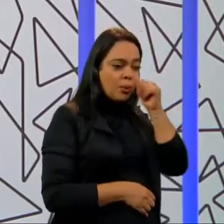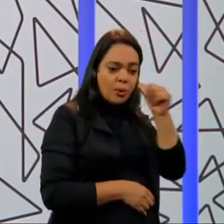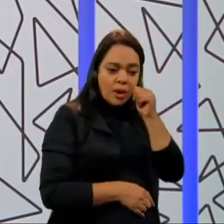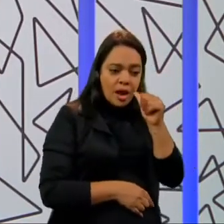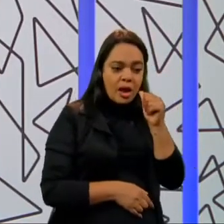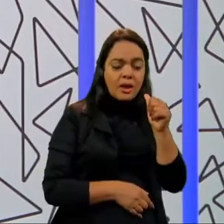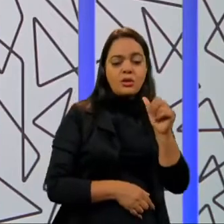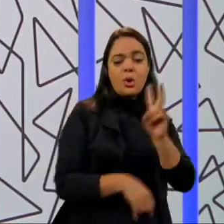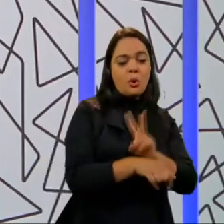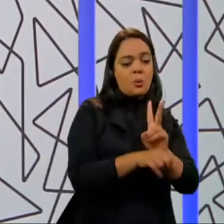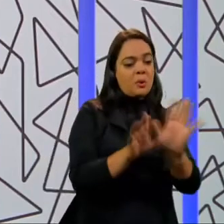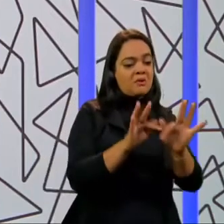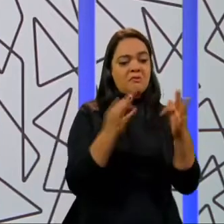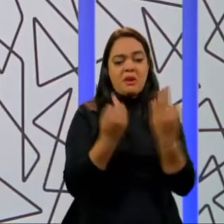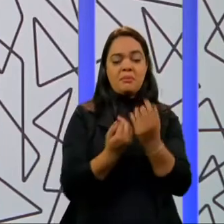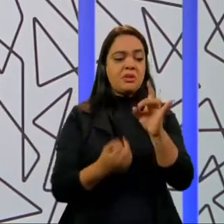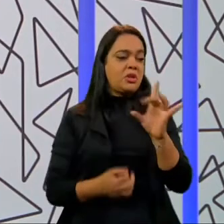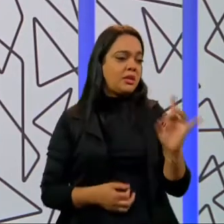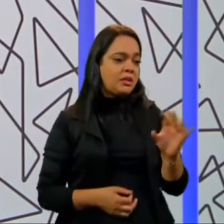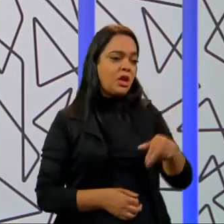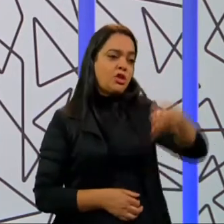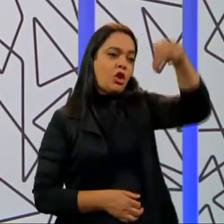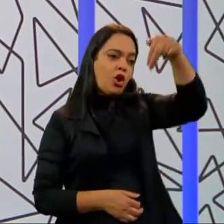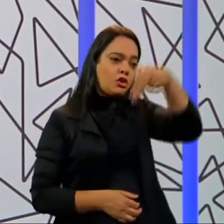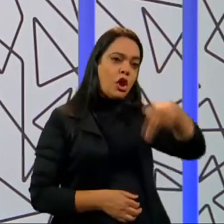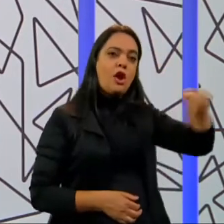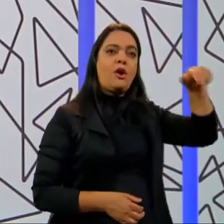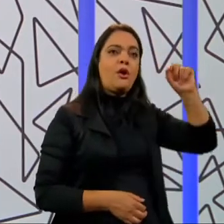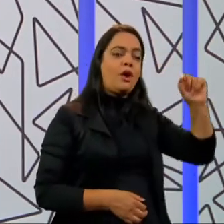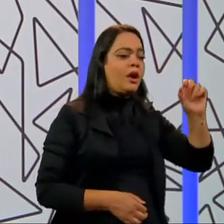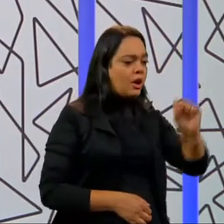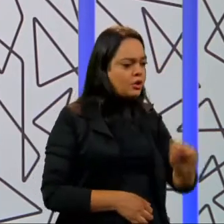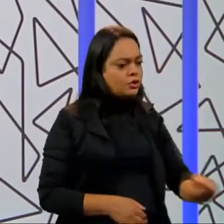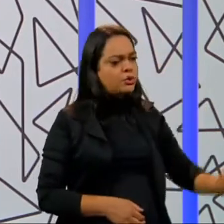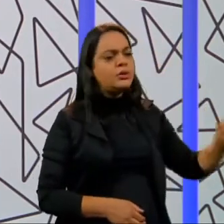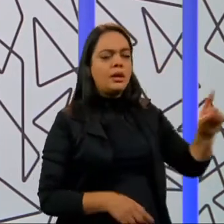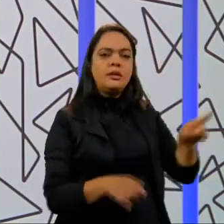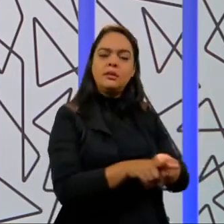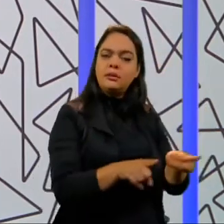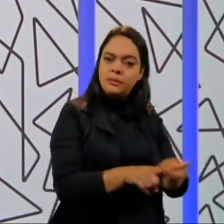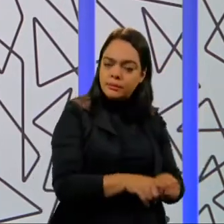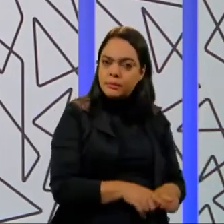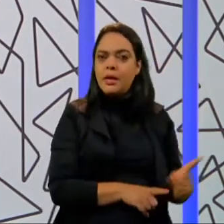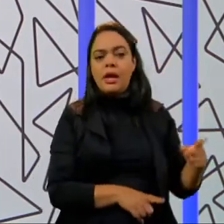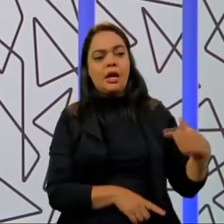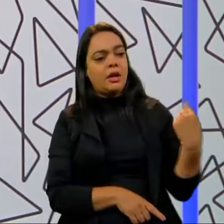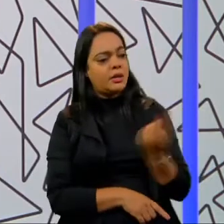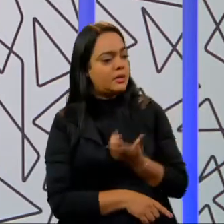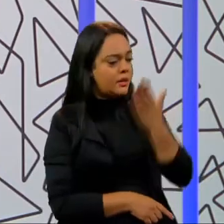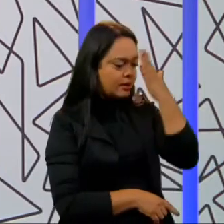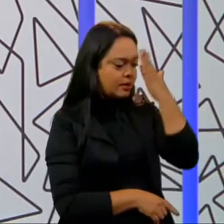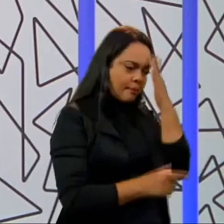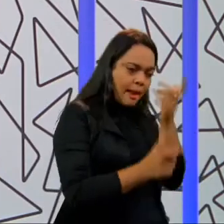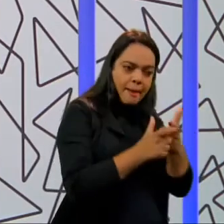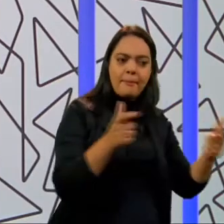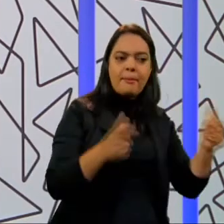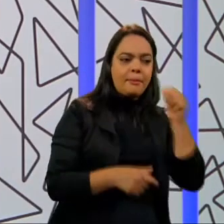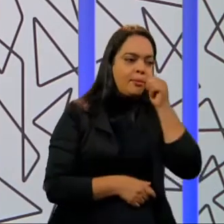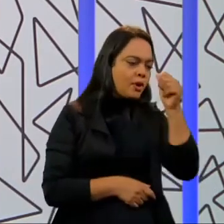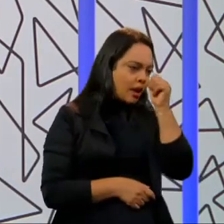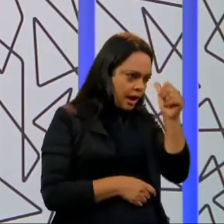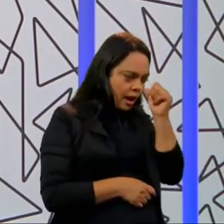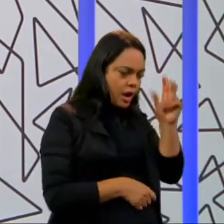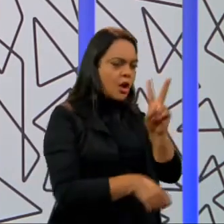no Norte, no Nordeste, aqui mesmo no Sudeste, em todas as partes do país, mas é porque nós temos um número maior de mulheres chefiando nas regiões Norte e Nordeste.